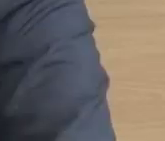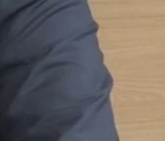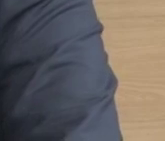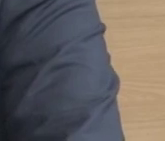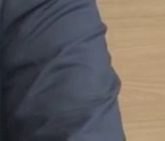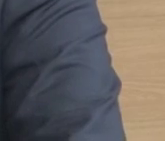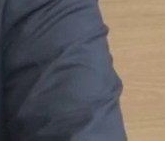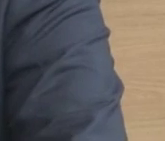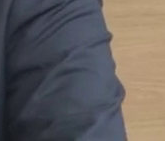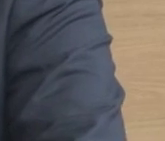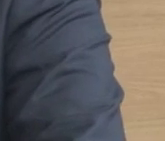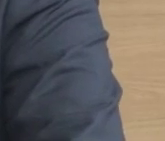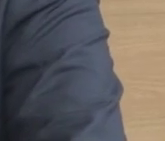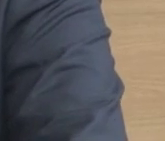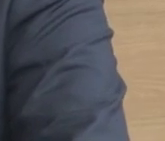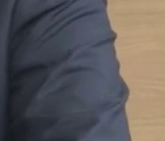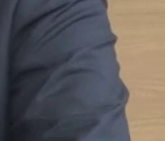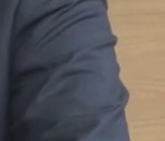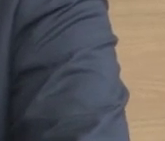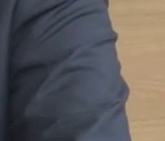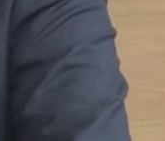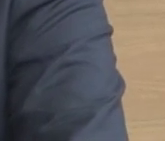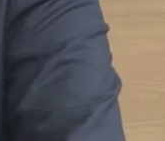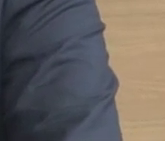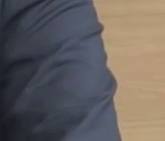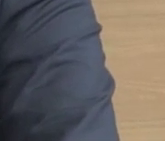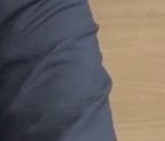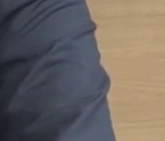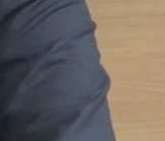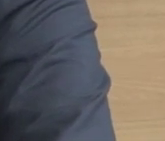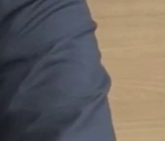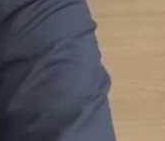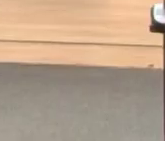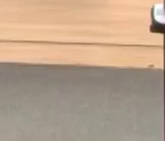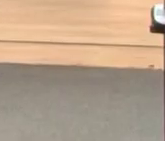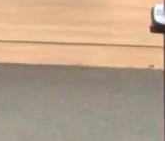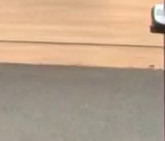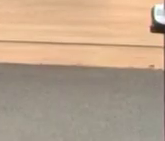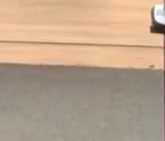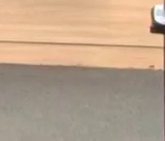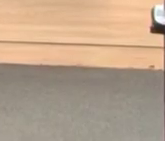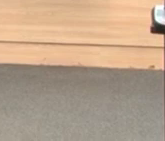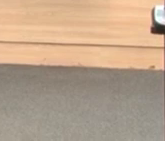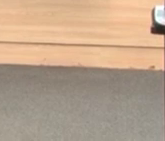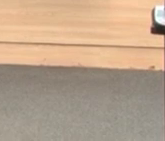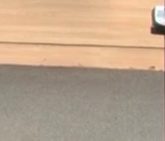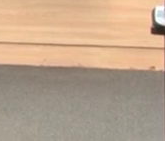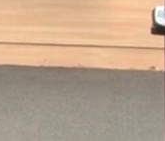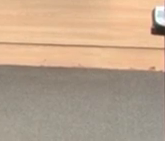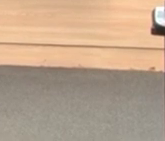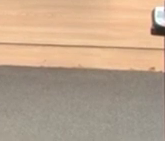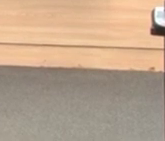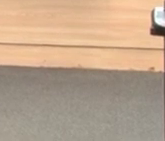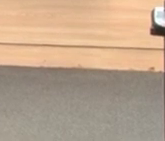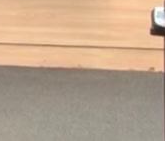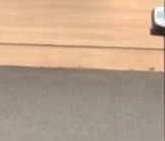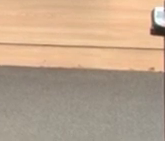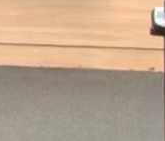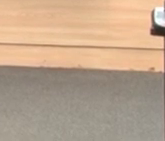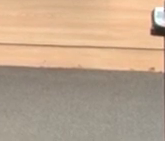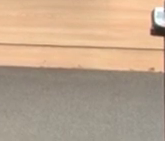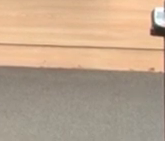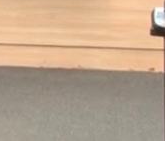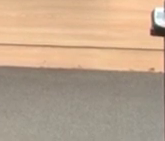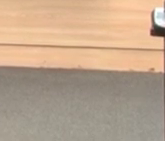Os problemas no fornecimento de energia elétrica registrados em bairros da periferia recifense serão discutidos em audiência